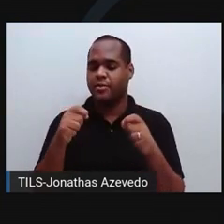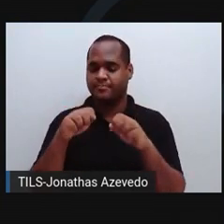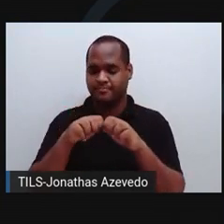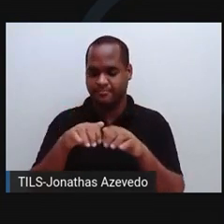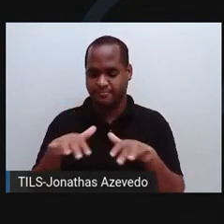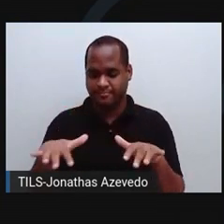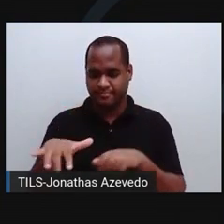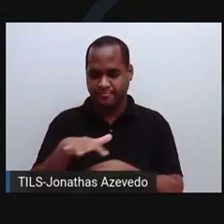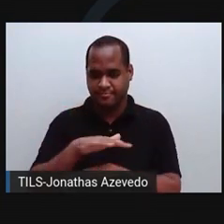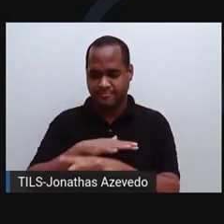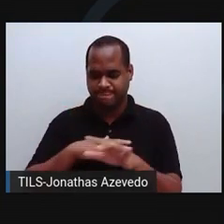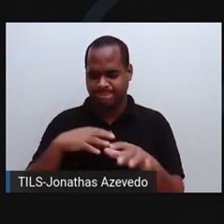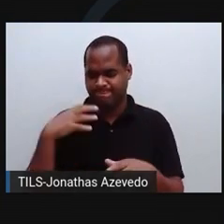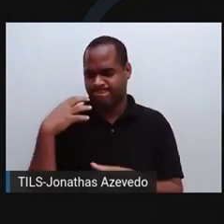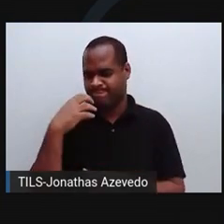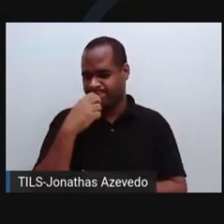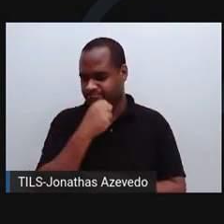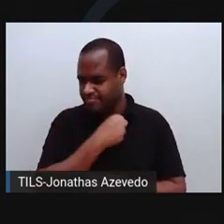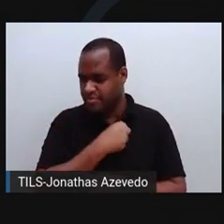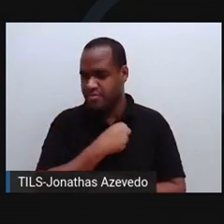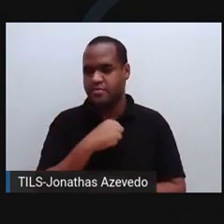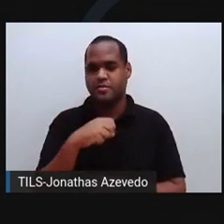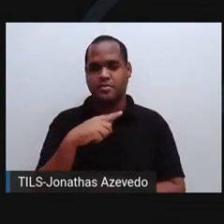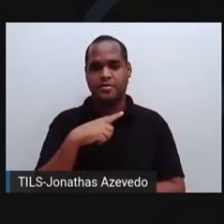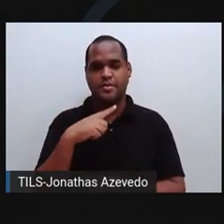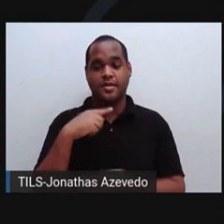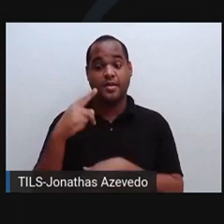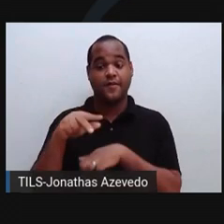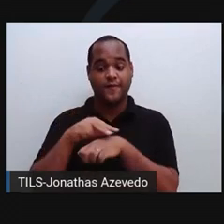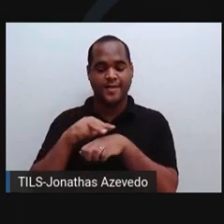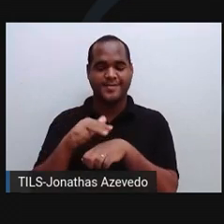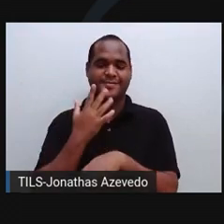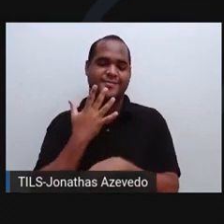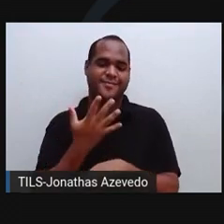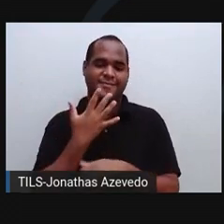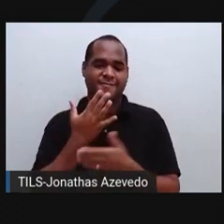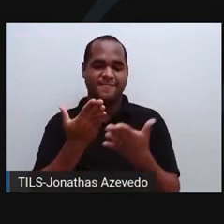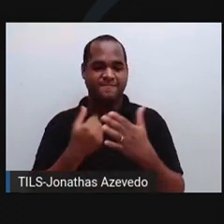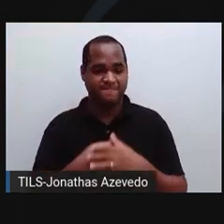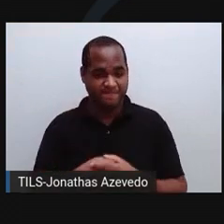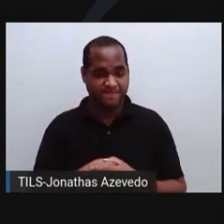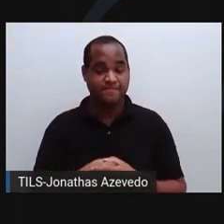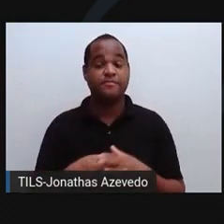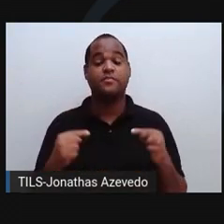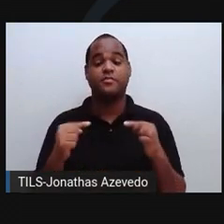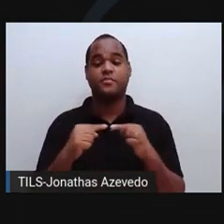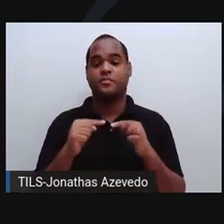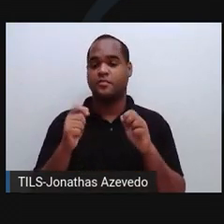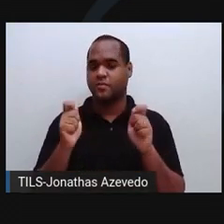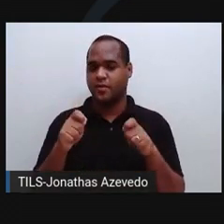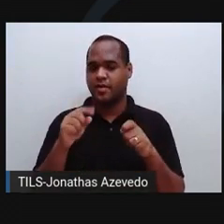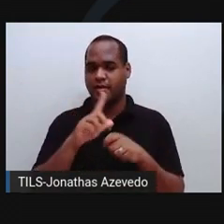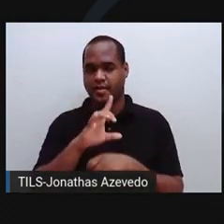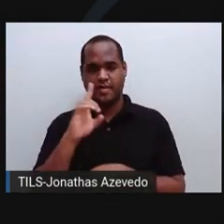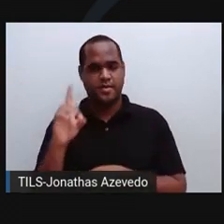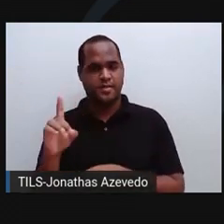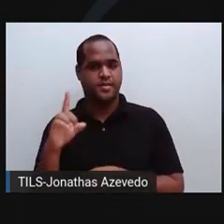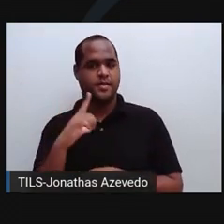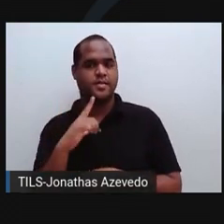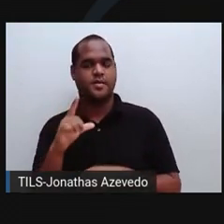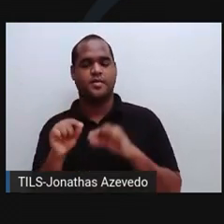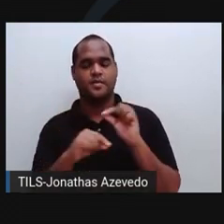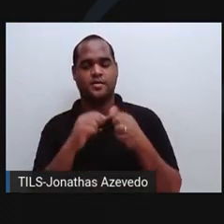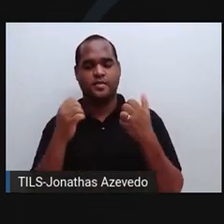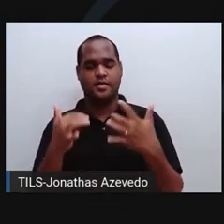como indicado pela cor verde. Sinais do axônio da direita são inibitórios. Eles fazem com que o